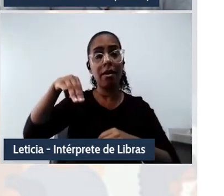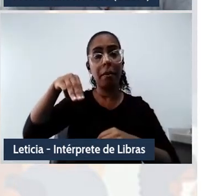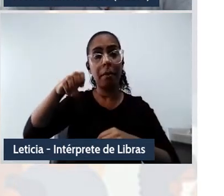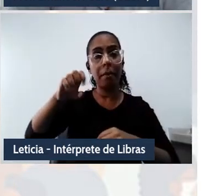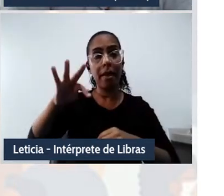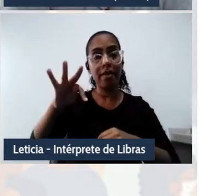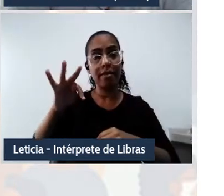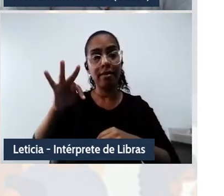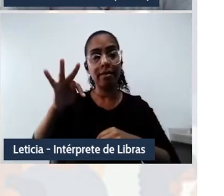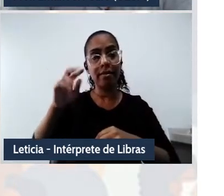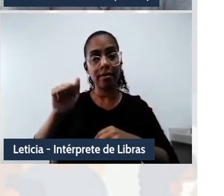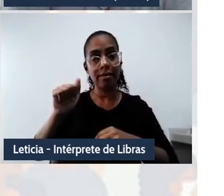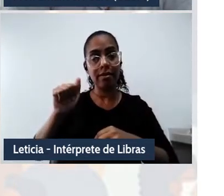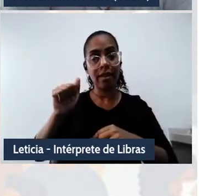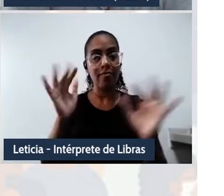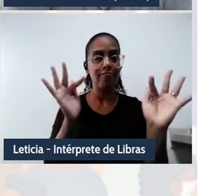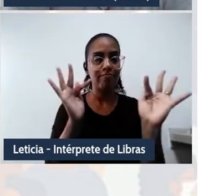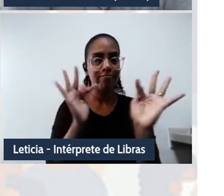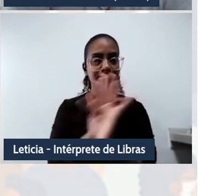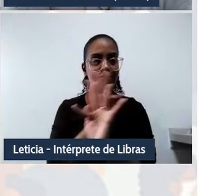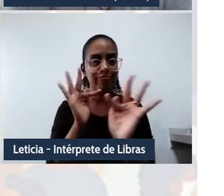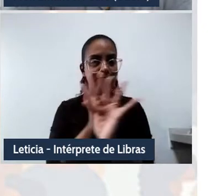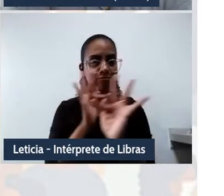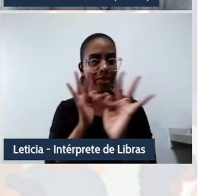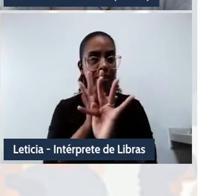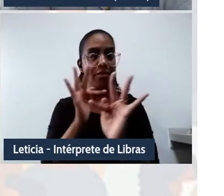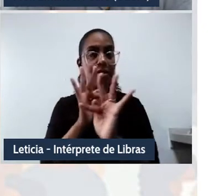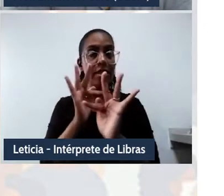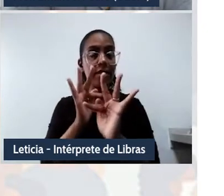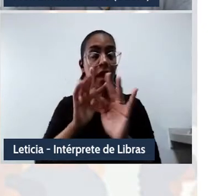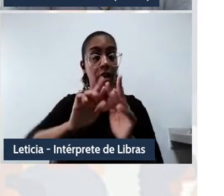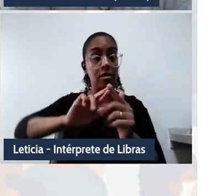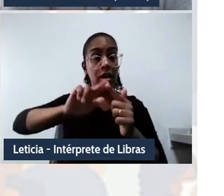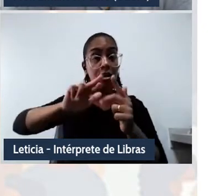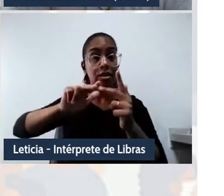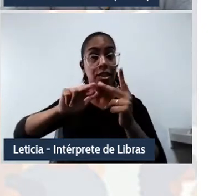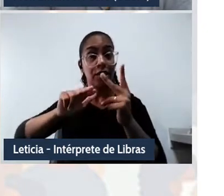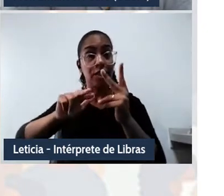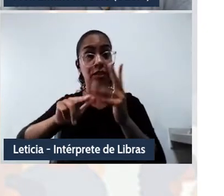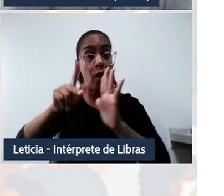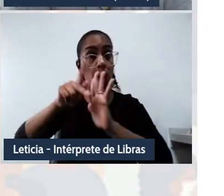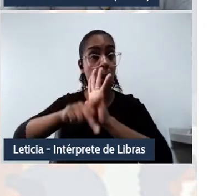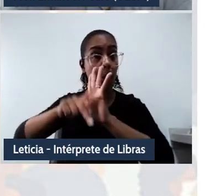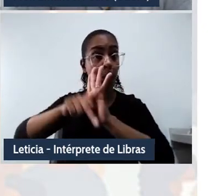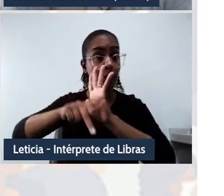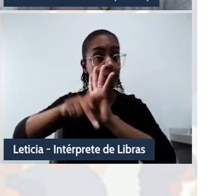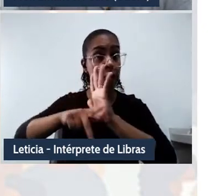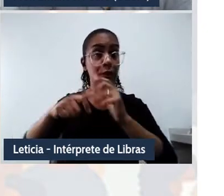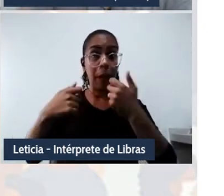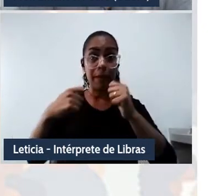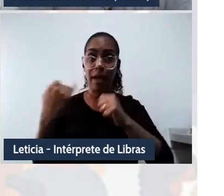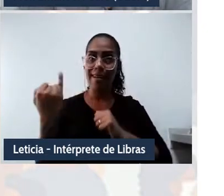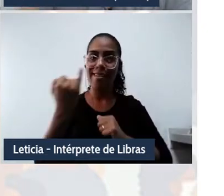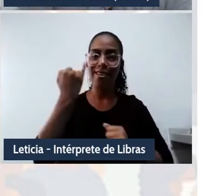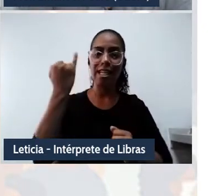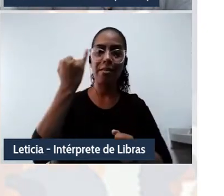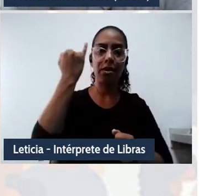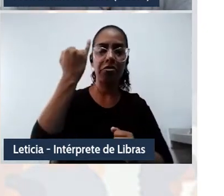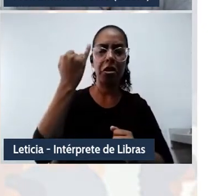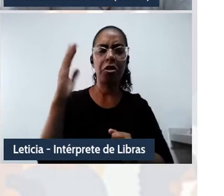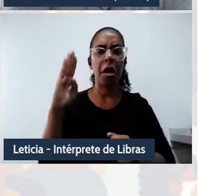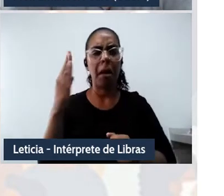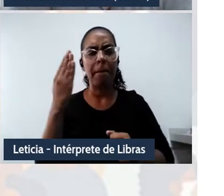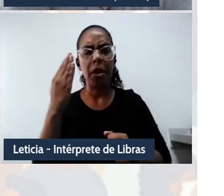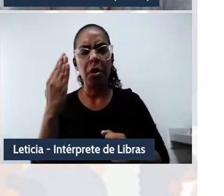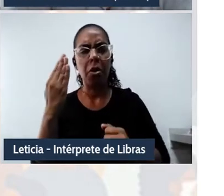a questão da tecnodiversidade essencial a todos os projetos de diversificação, seja na biologia, na cultura, na